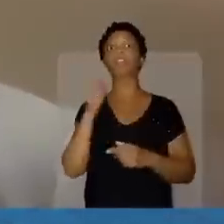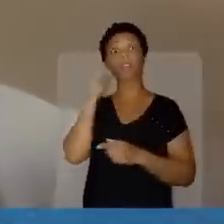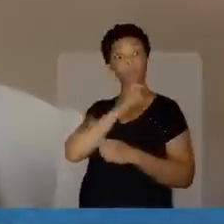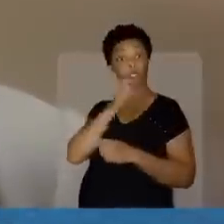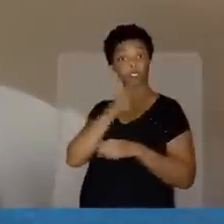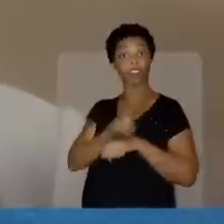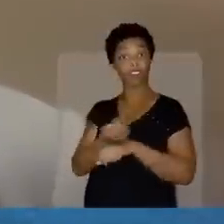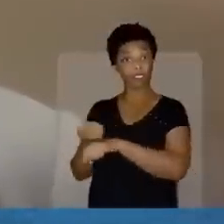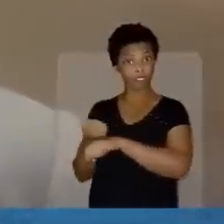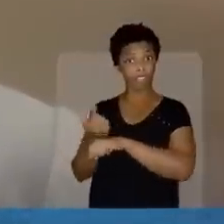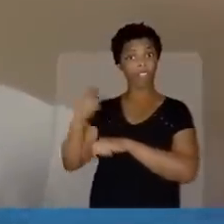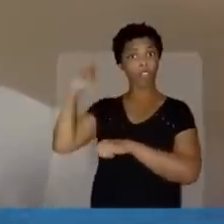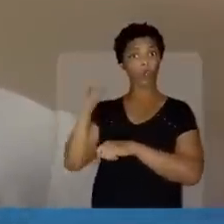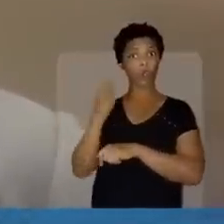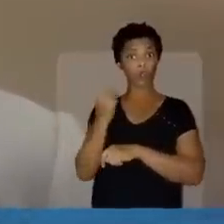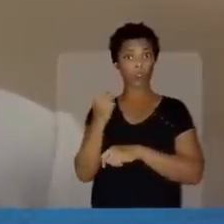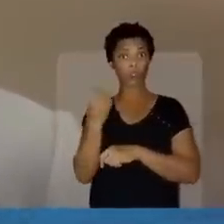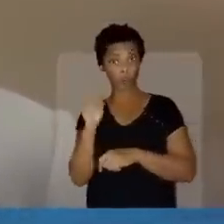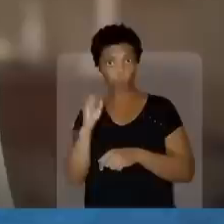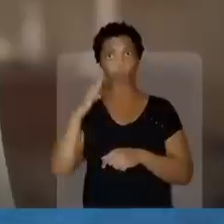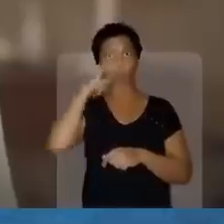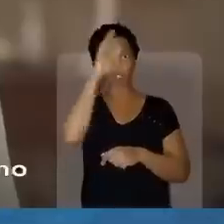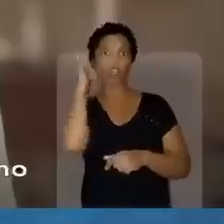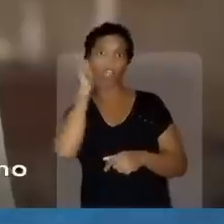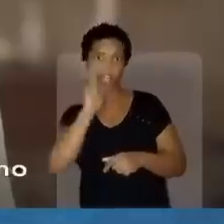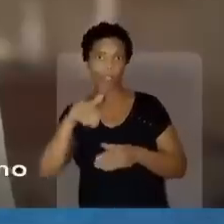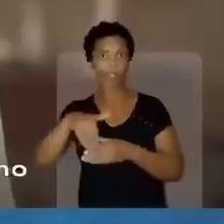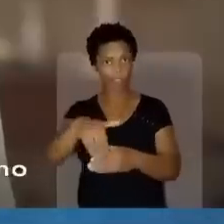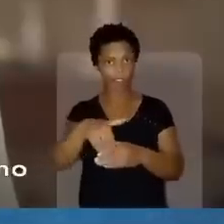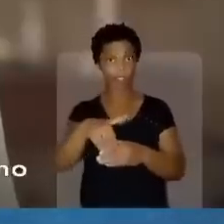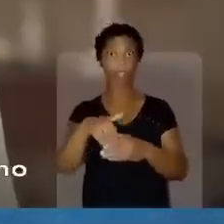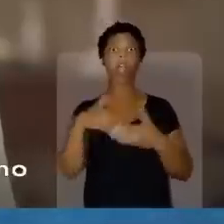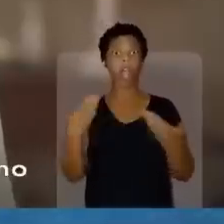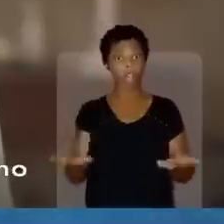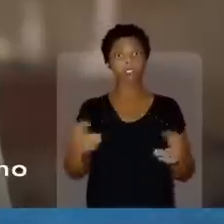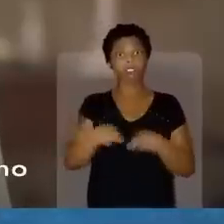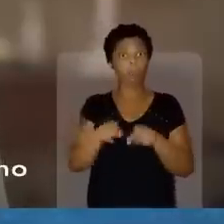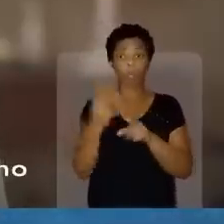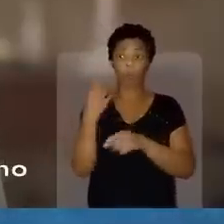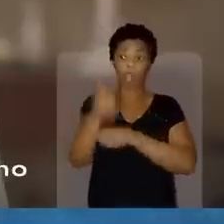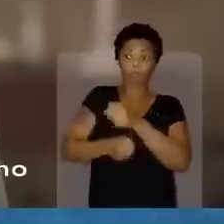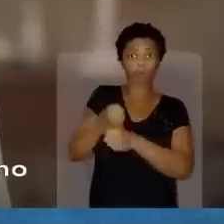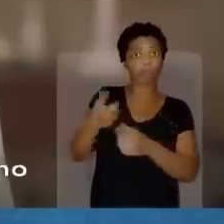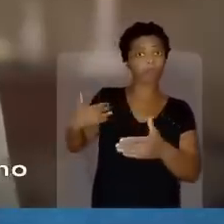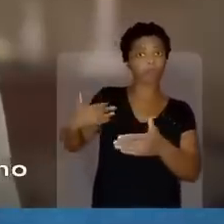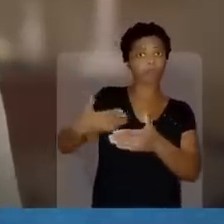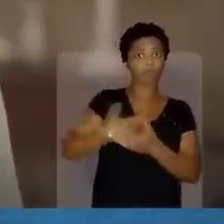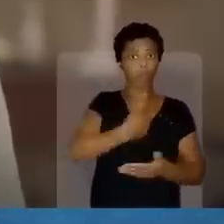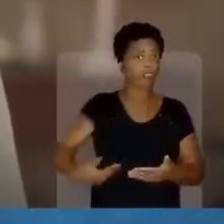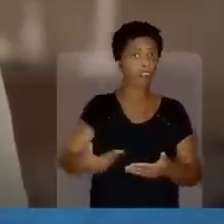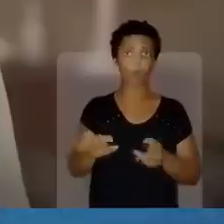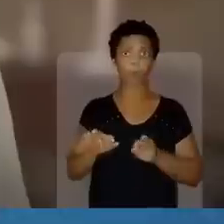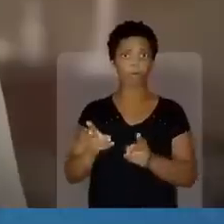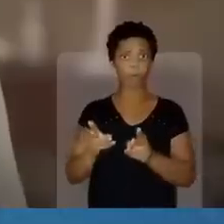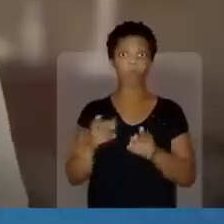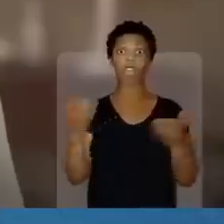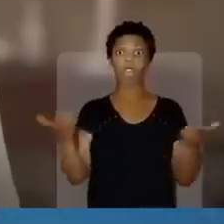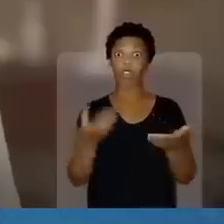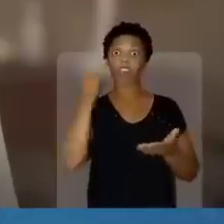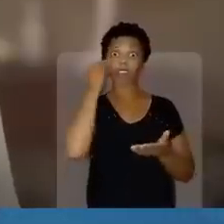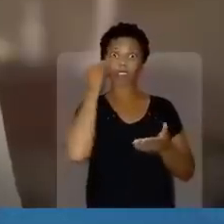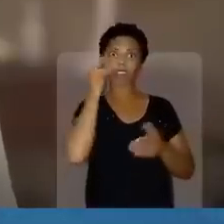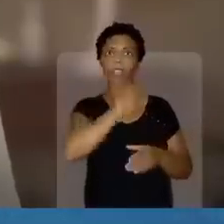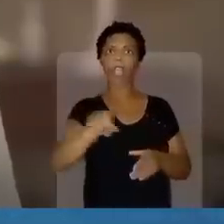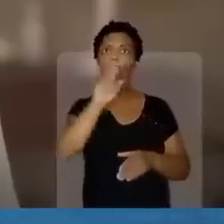fake news que Bolsonaro se elegeu em 2018. Assim ele conduziu também todo o seu governo. E agora ele tenta